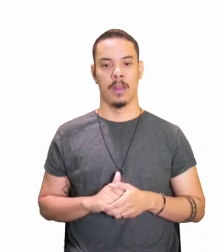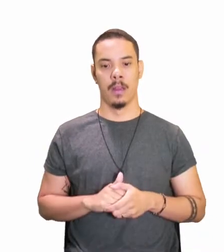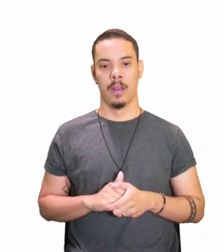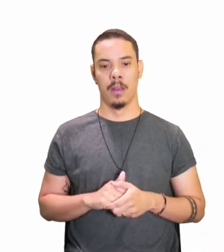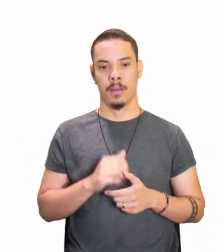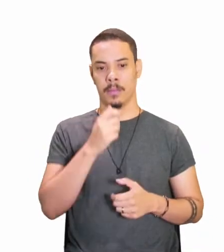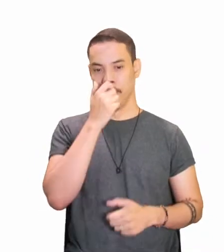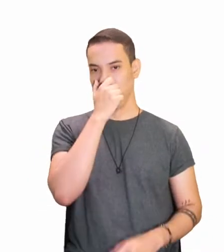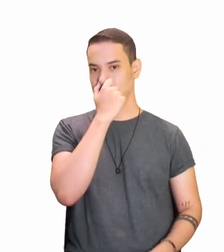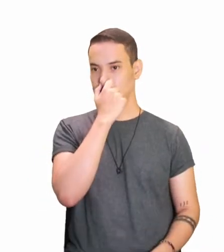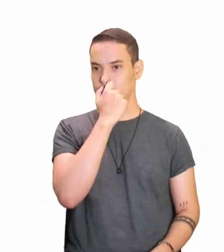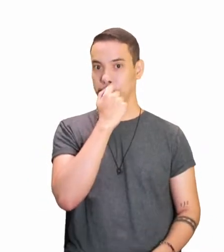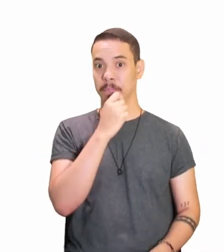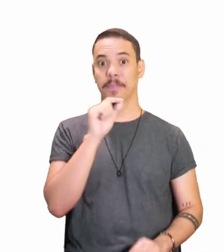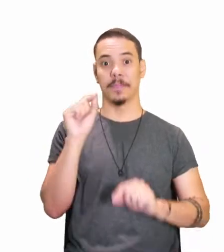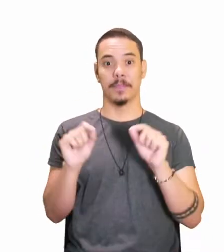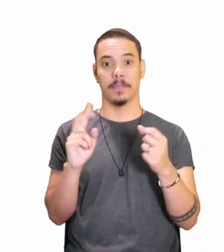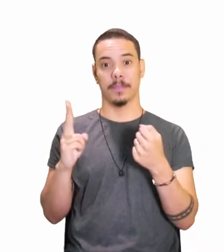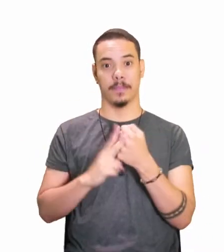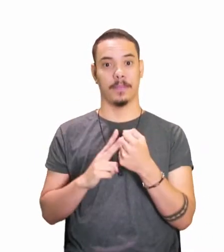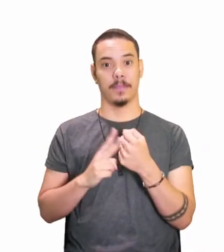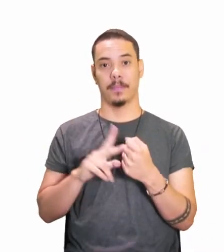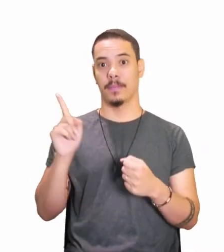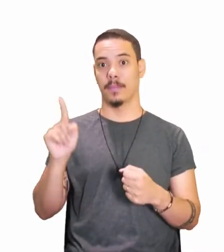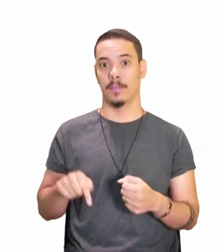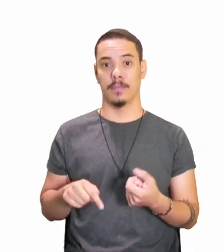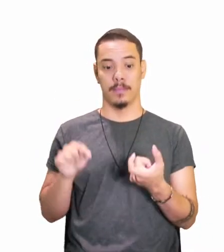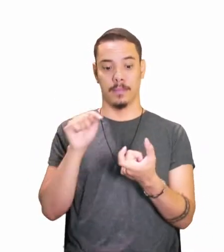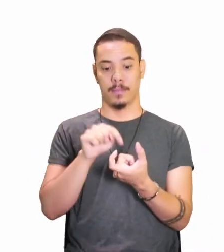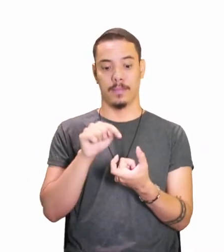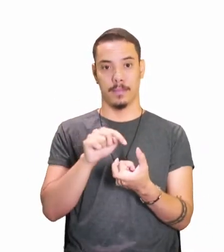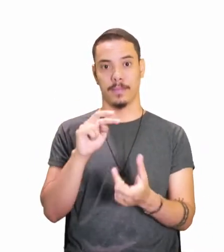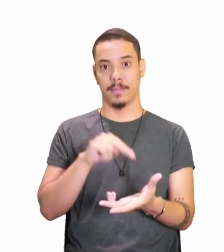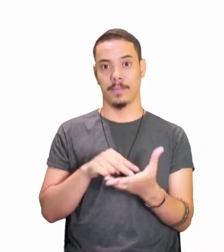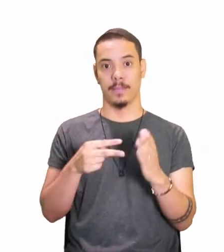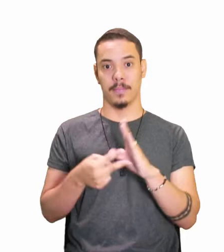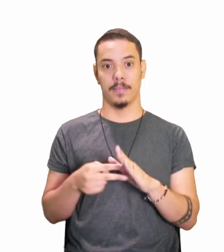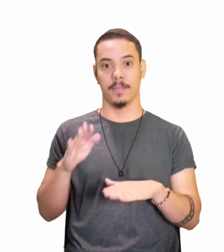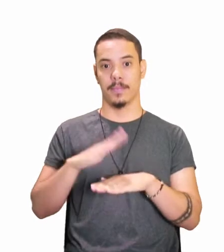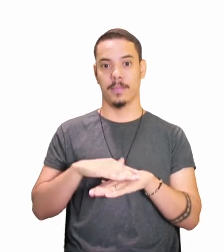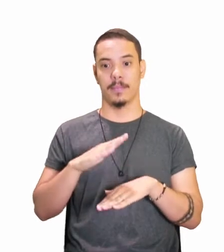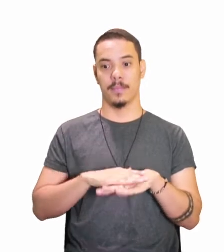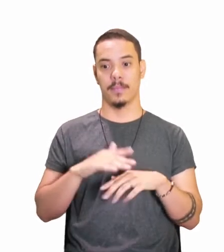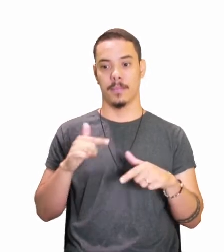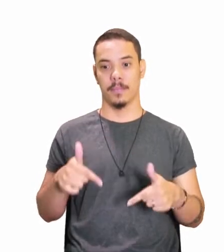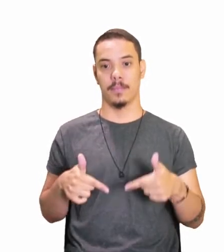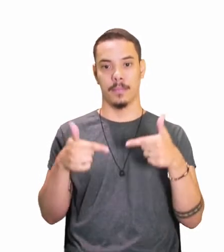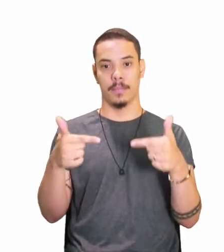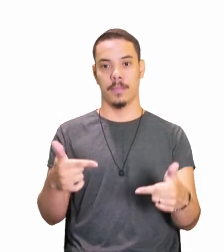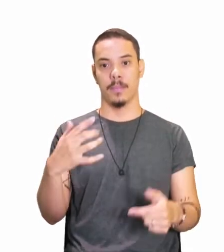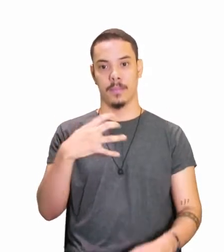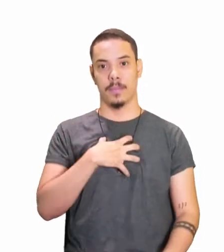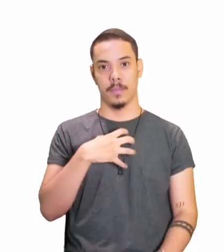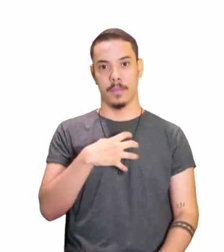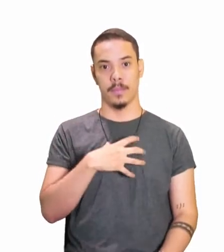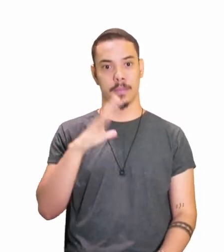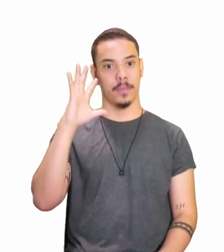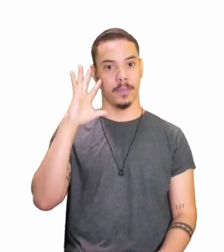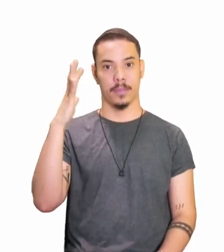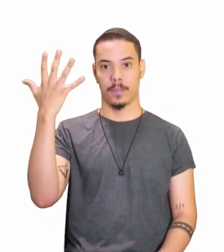Então, o que é verbo? É a palavra que expressa ação, estado e fenômeno natural.